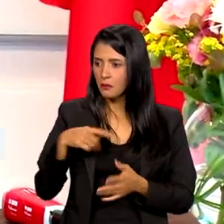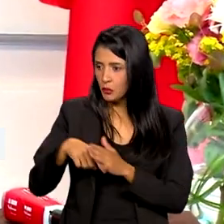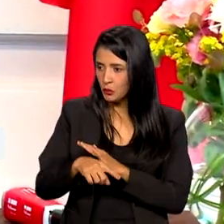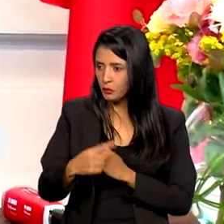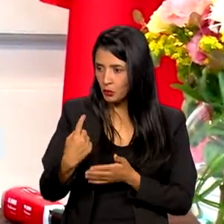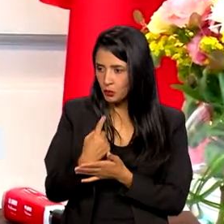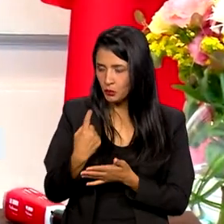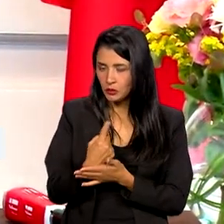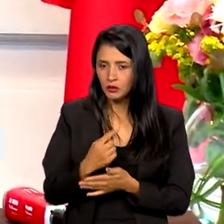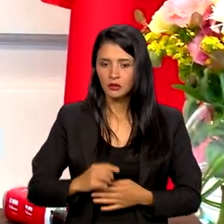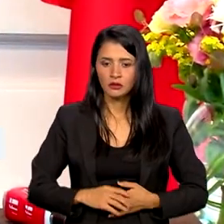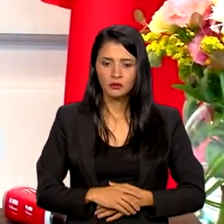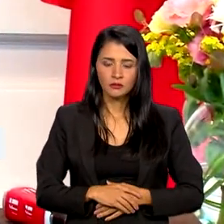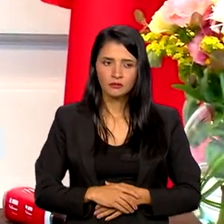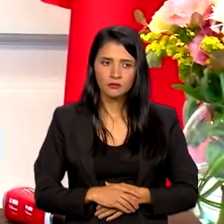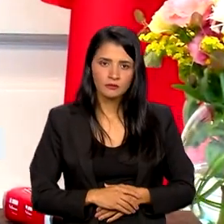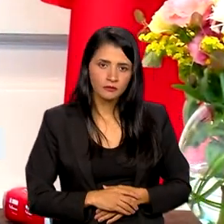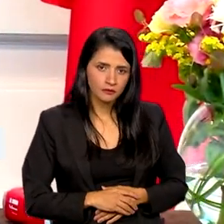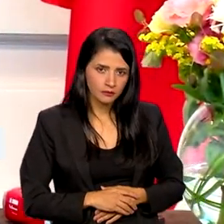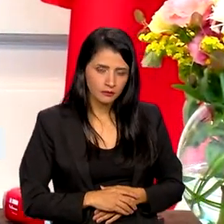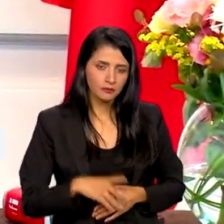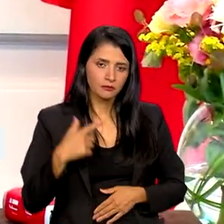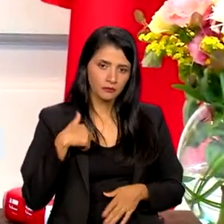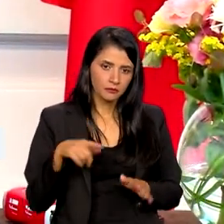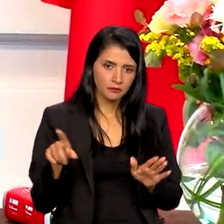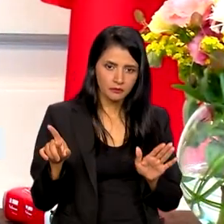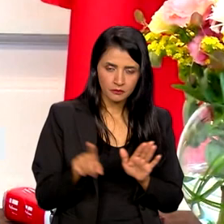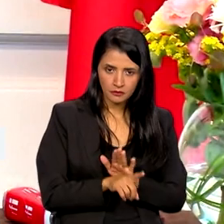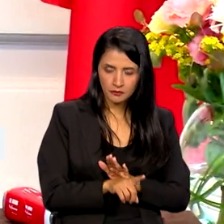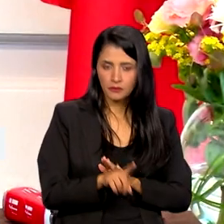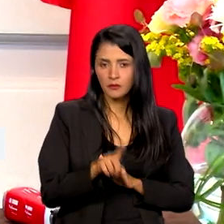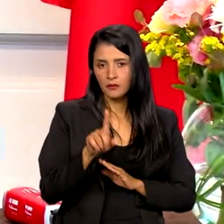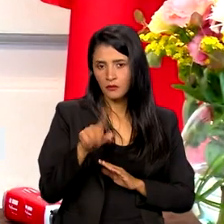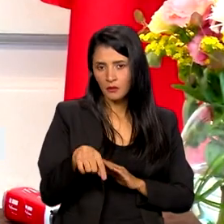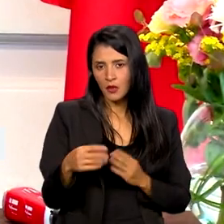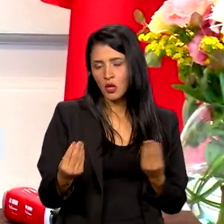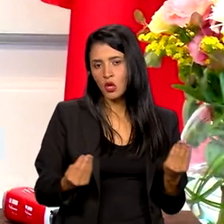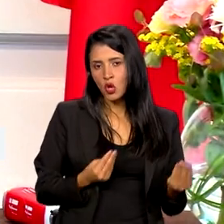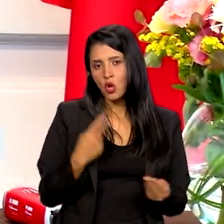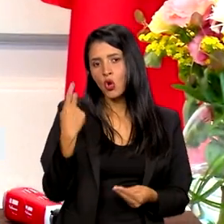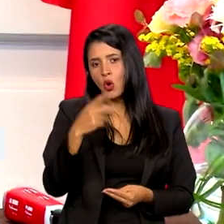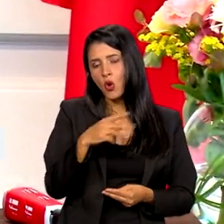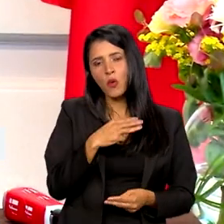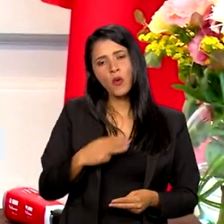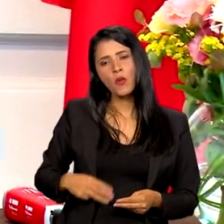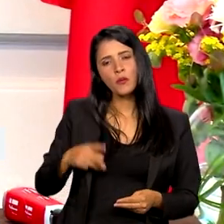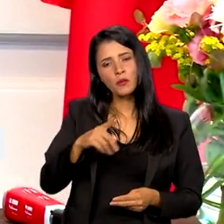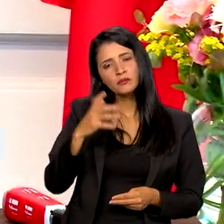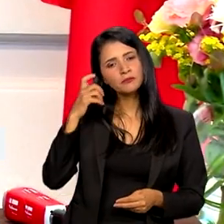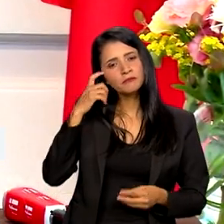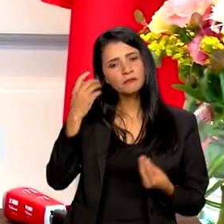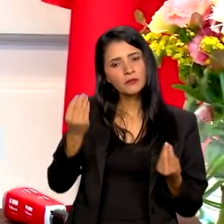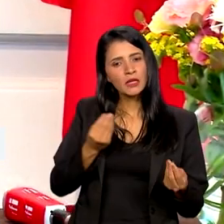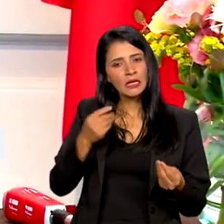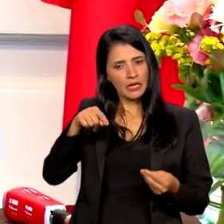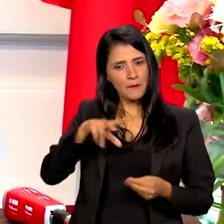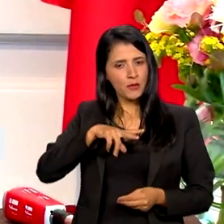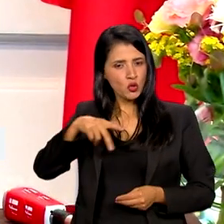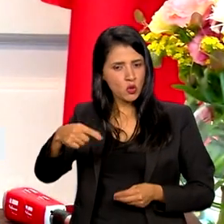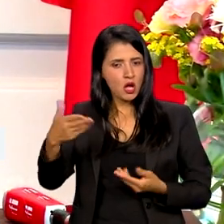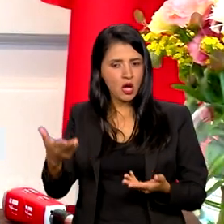obrigada. Muito Eu queria lhe perguntar, como é que a Ministra vê e considera que um país como Portugal